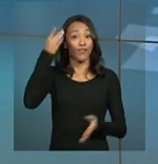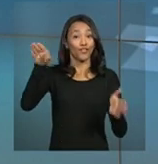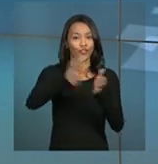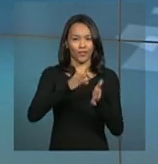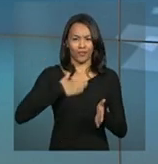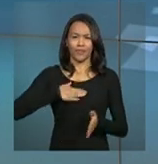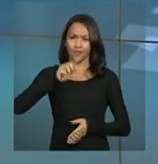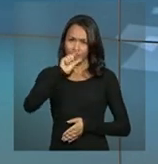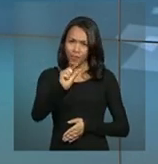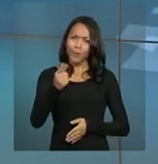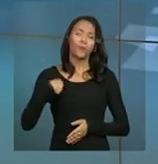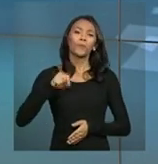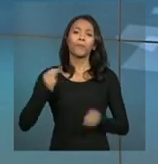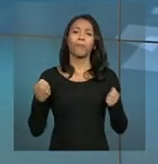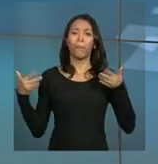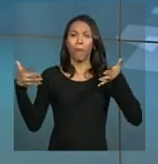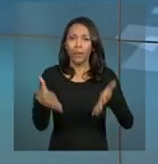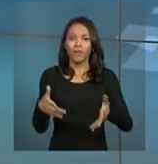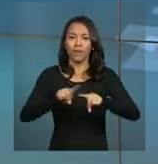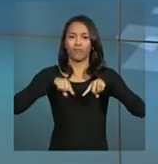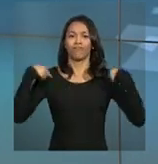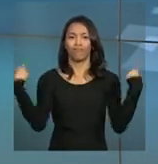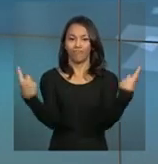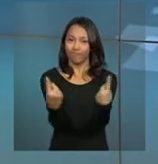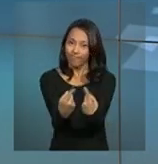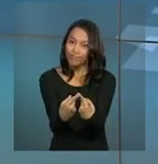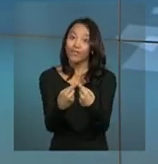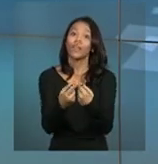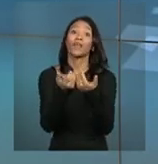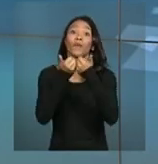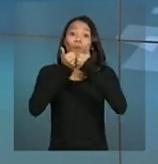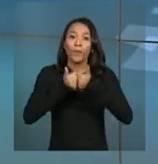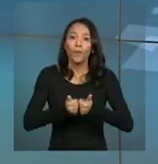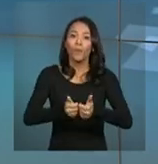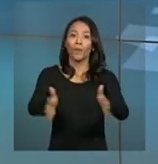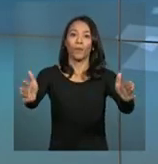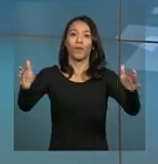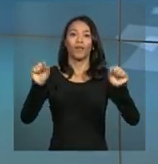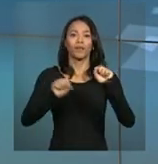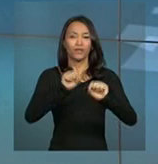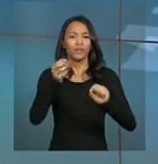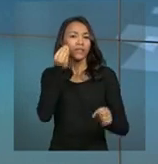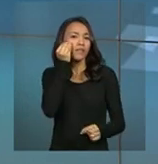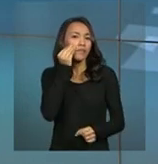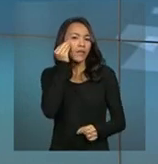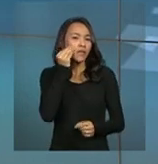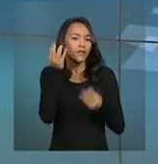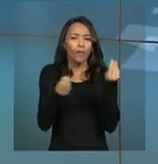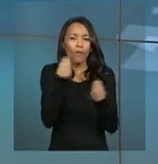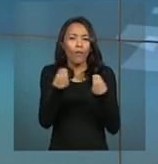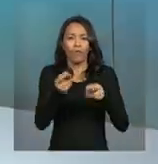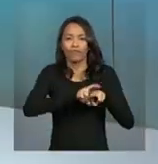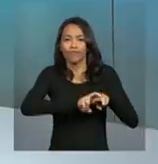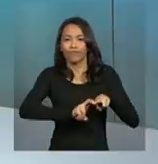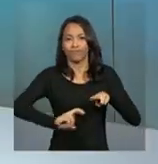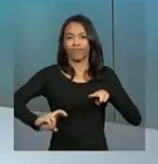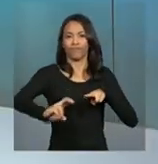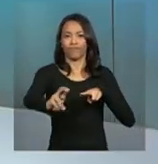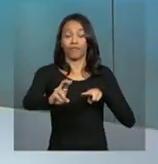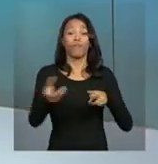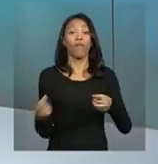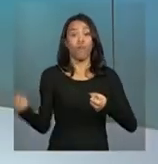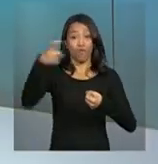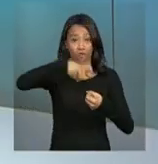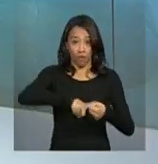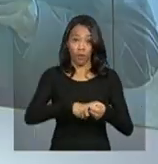capital baiana para participar da cerimônia que marca o início da operação experimental do sistema metroviário. Vamos voltar